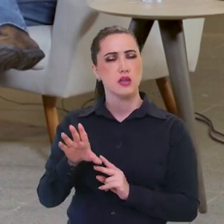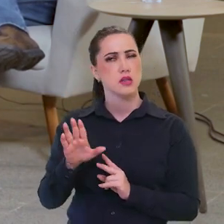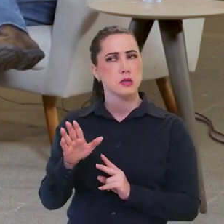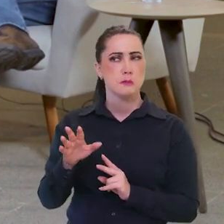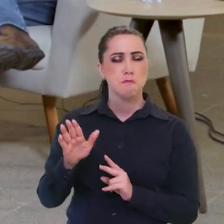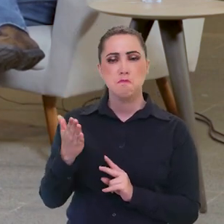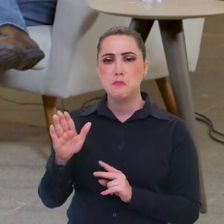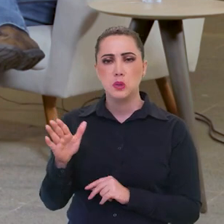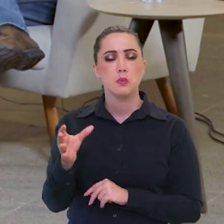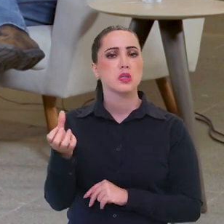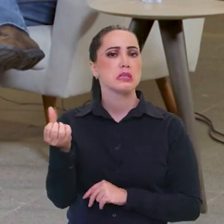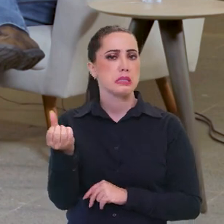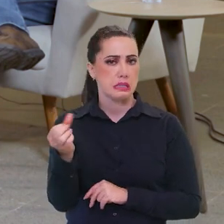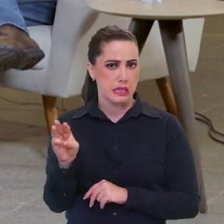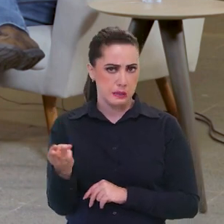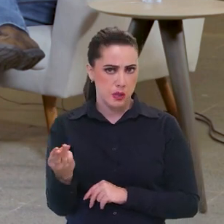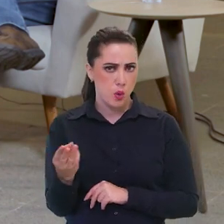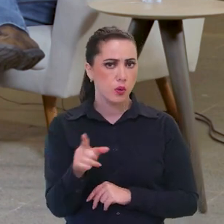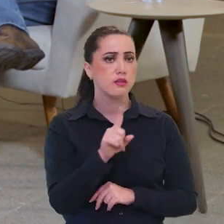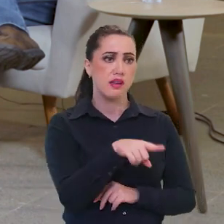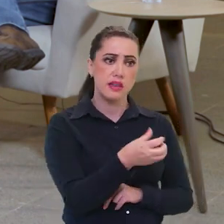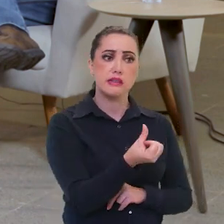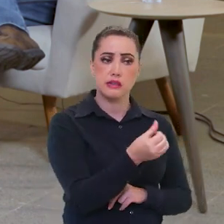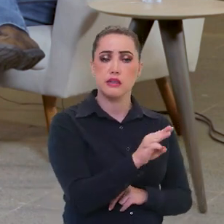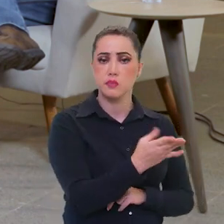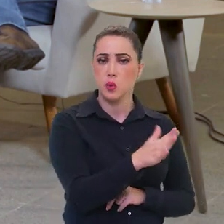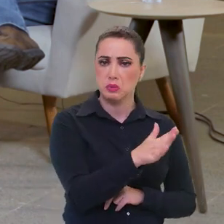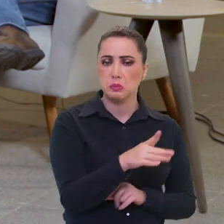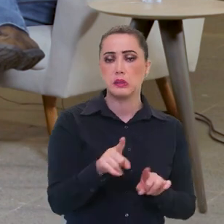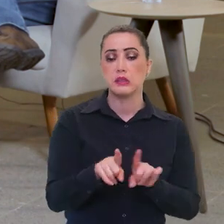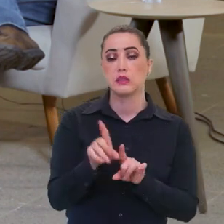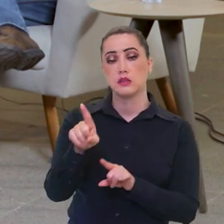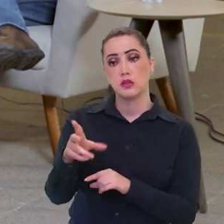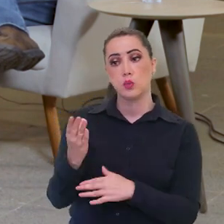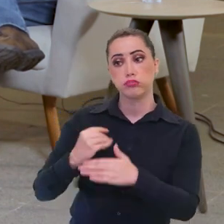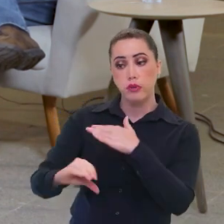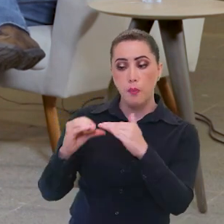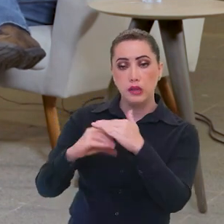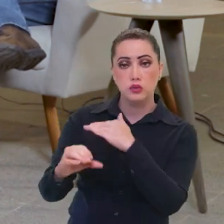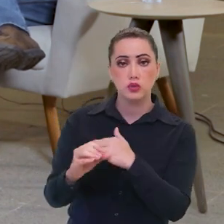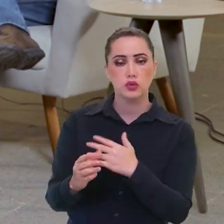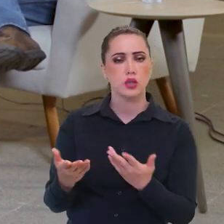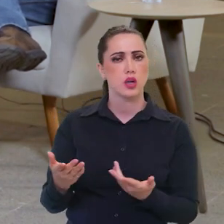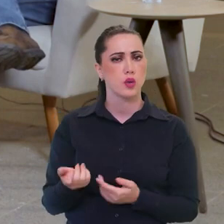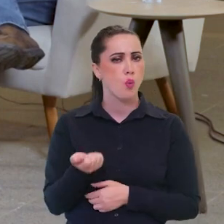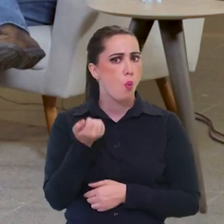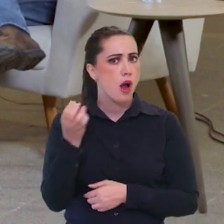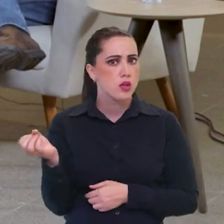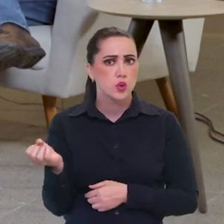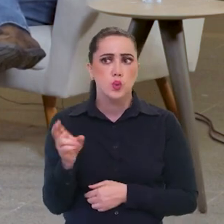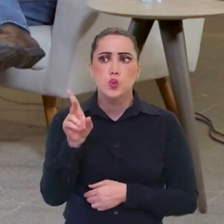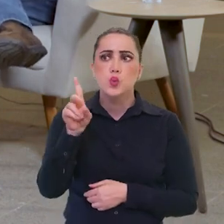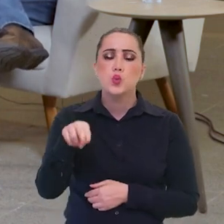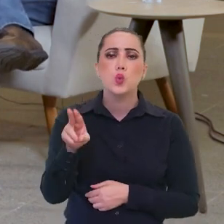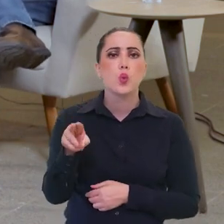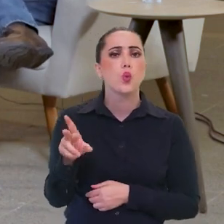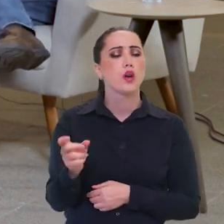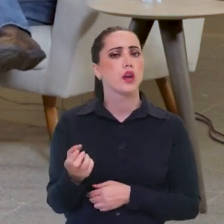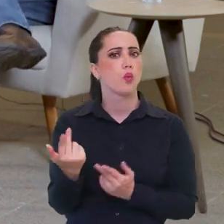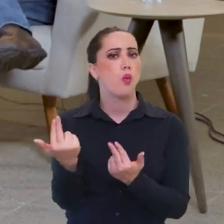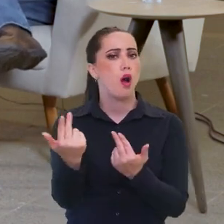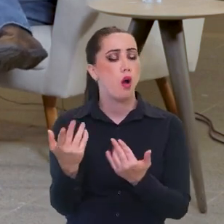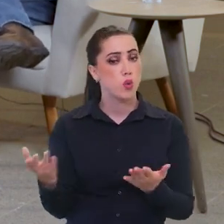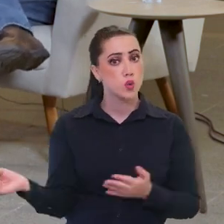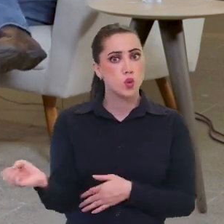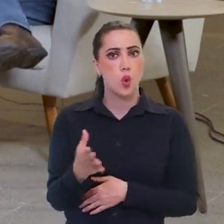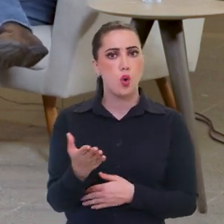6 a 7 bilhões chegando. 6 7. É um recurso quase que inédito destinado